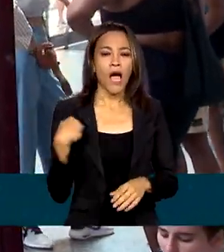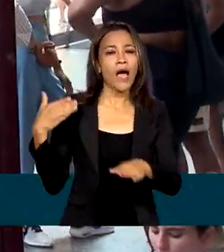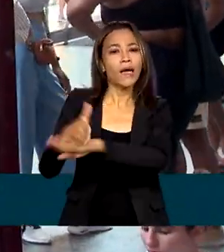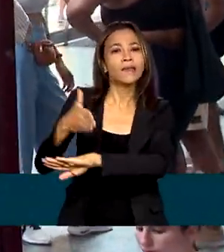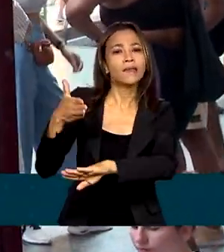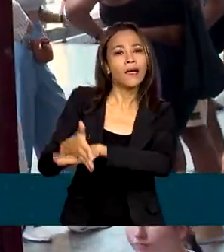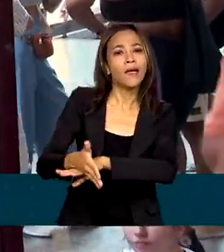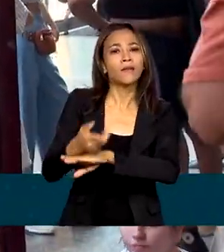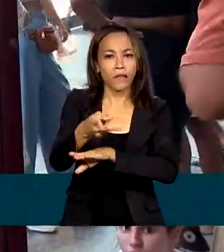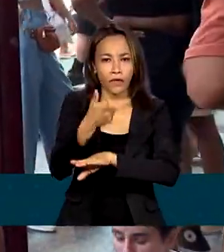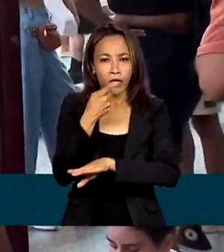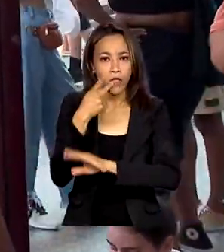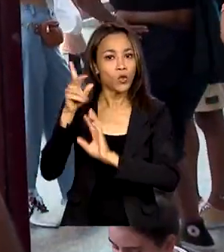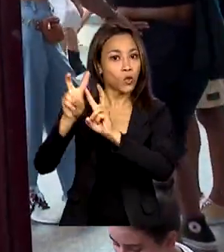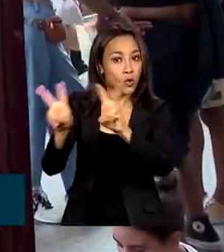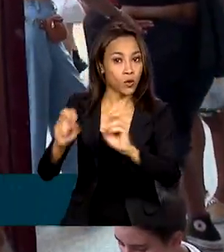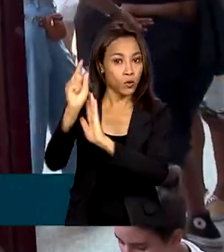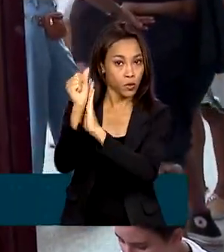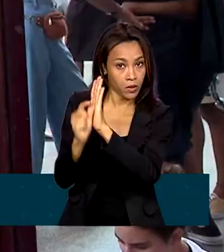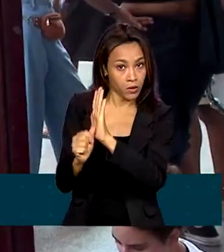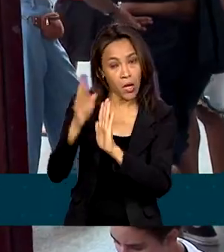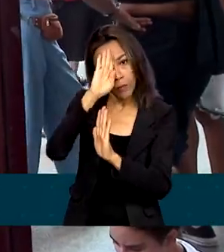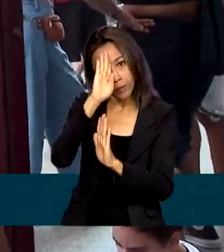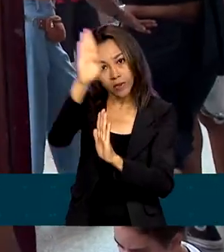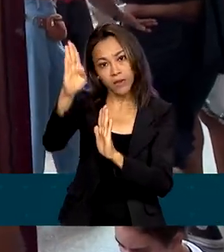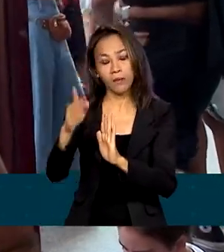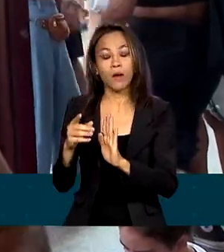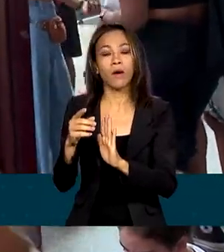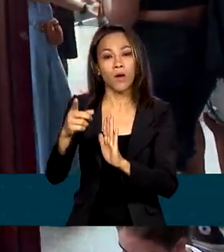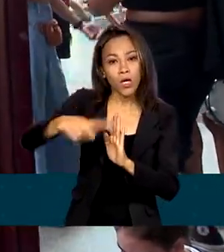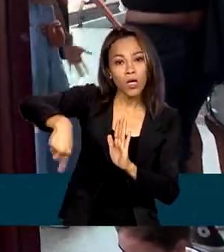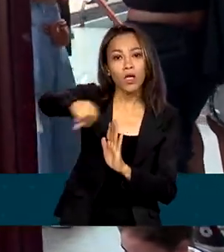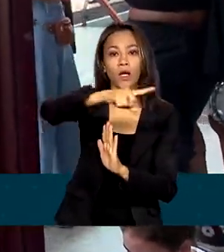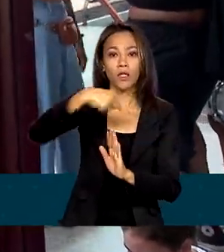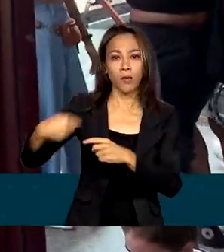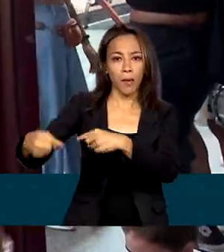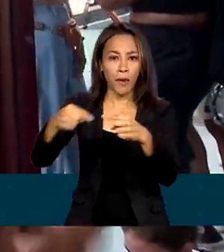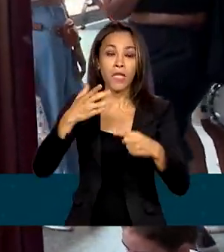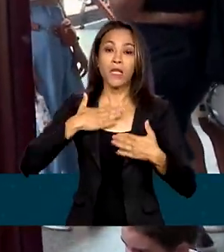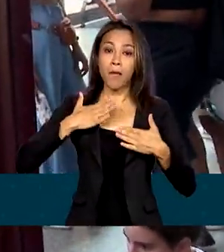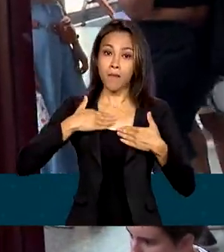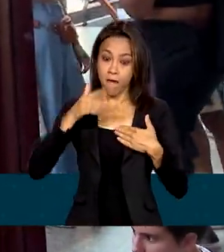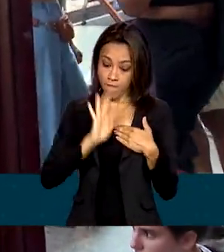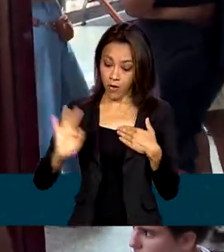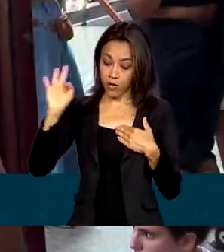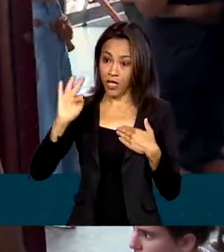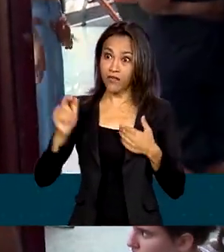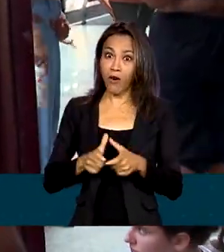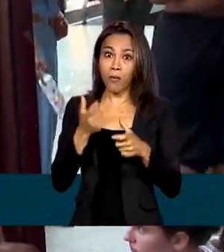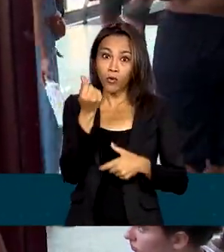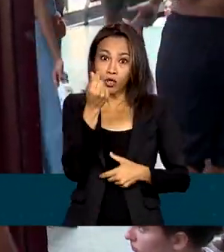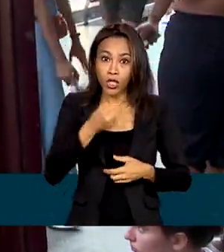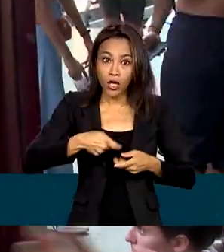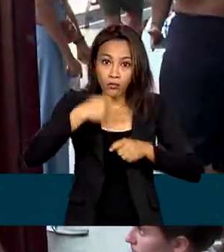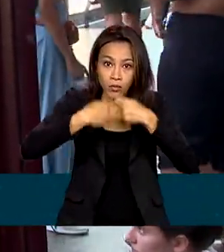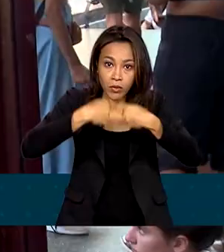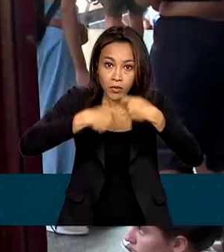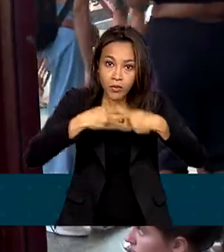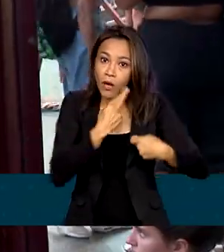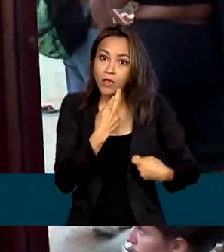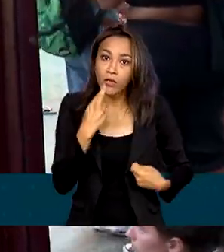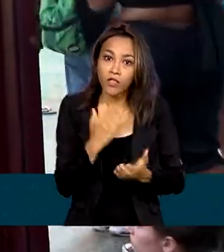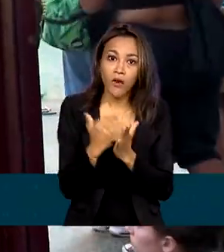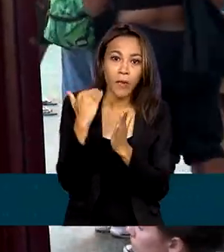ao orçamento, né? Acho que essa é a principal luta que a gente tem que tocar nesse ano, porque, por exemplo, na minha faculdade vai aumentar o bandejão e muitos estudantes que precisam da